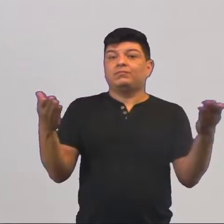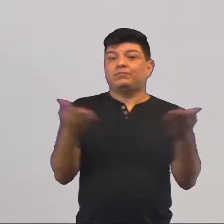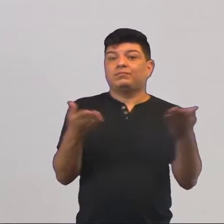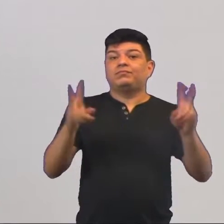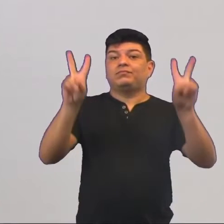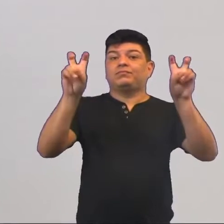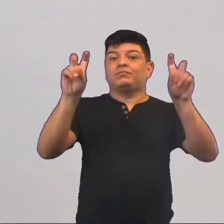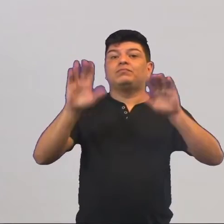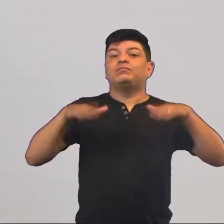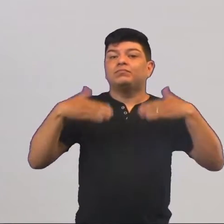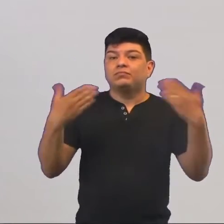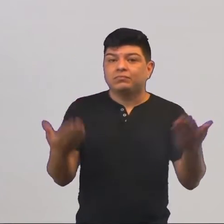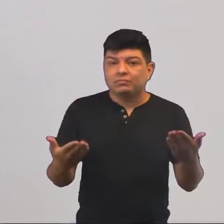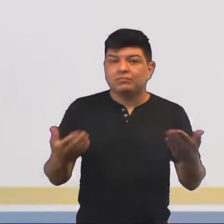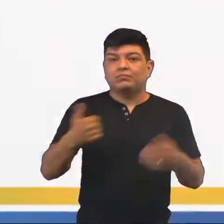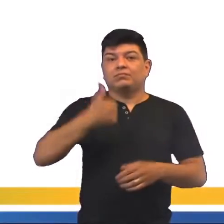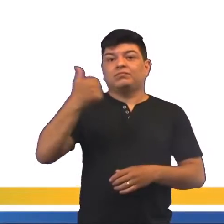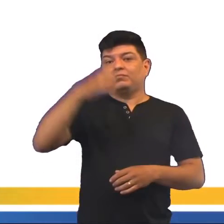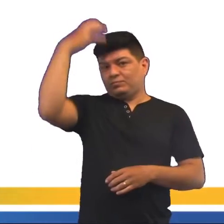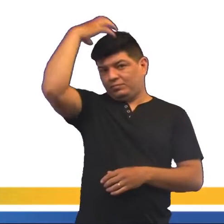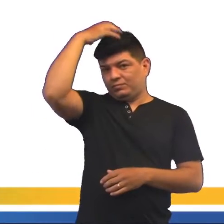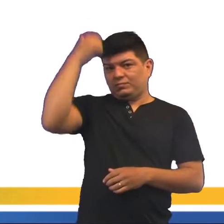primeiro reinado. Vamos lá?